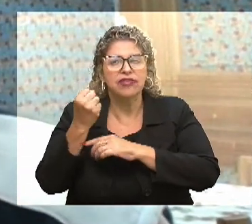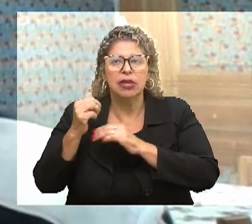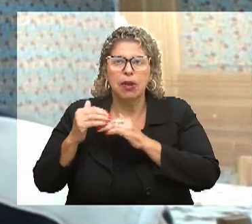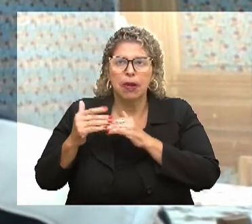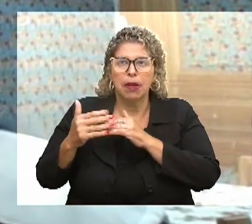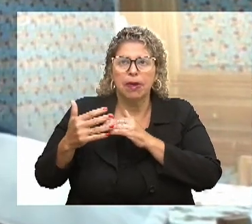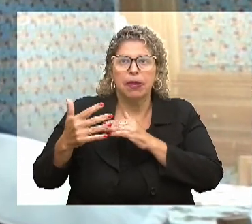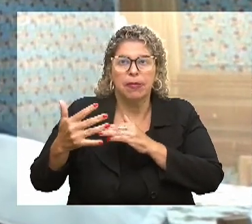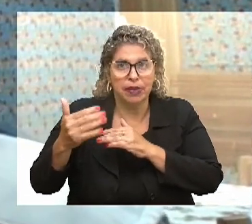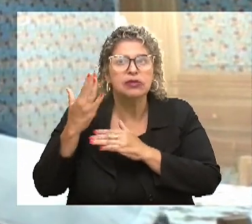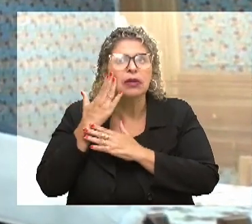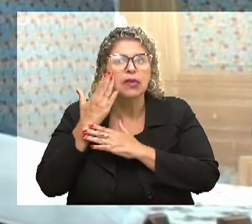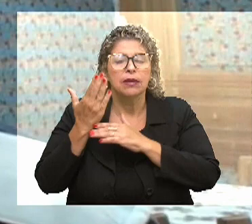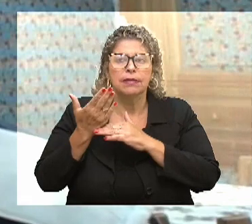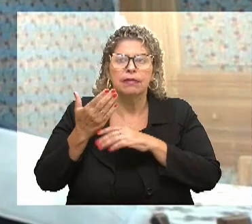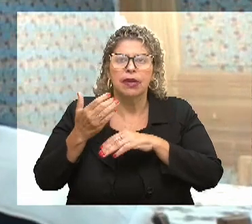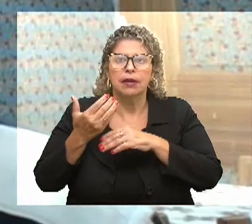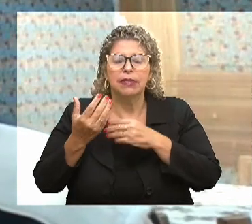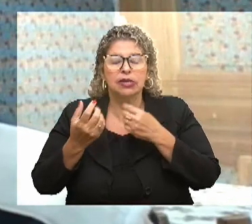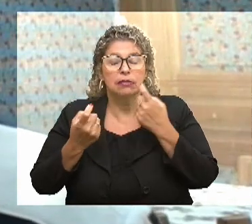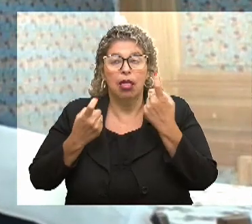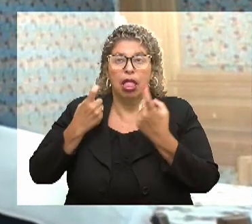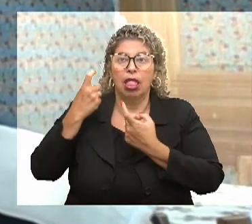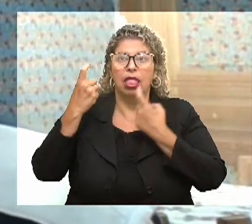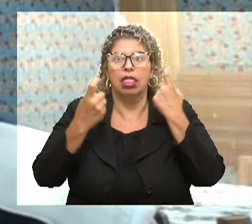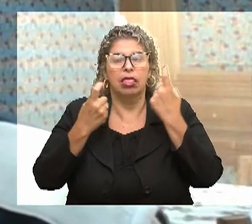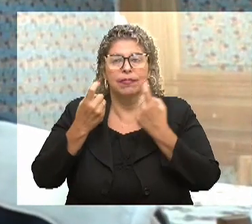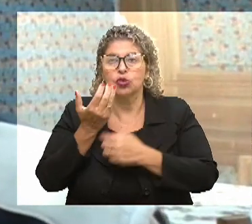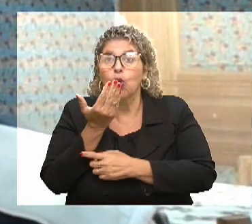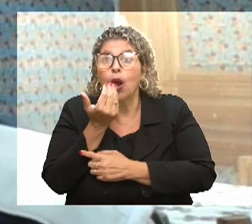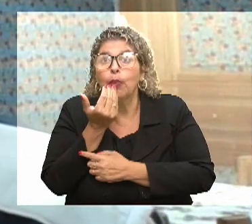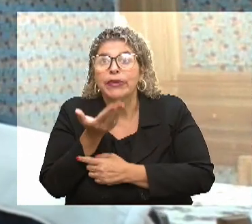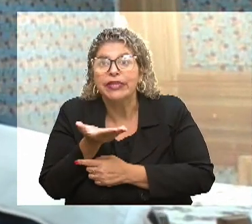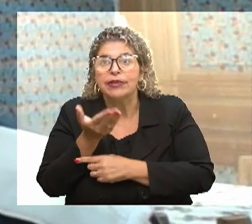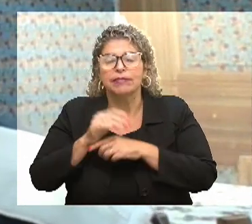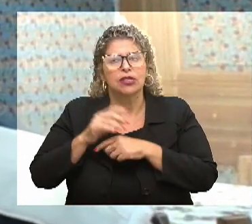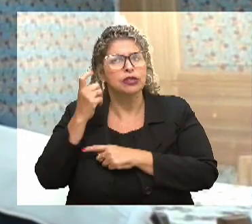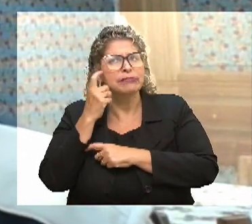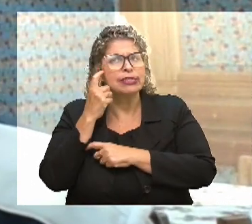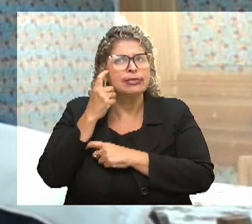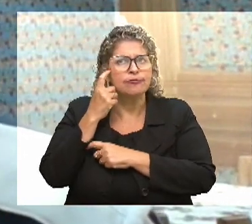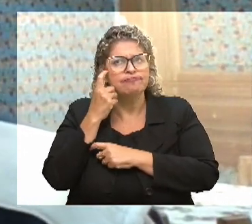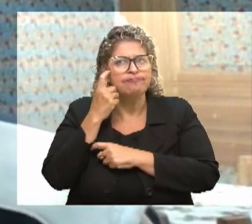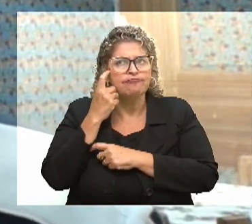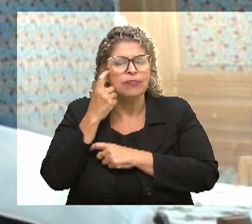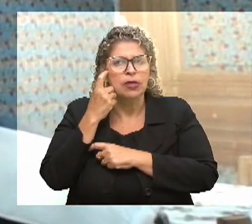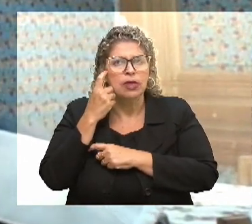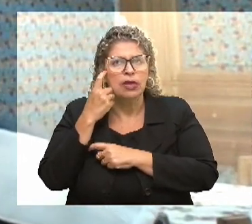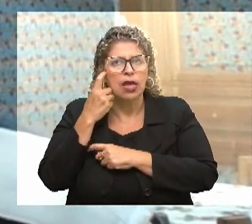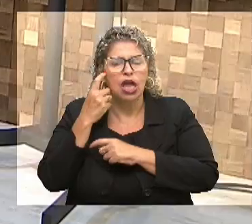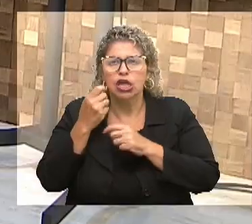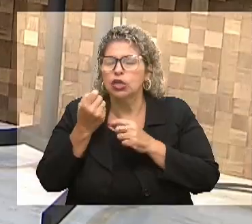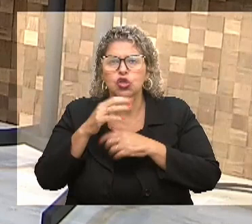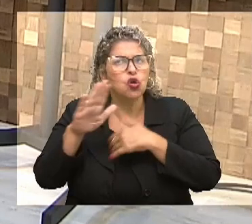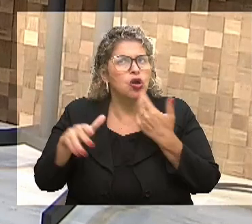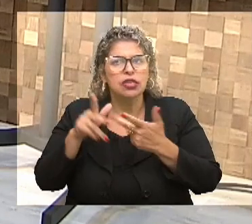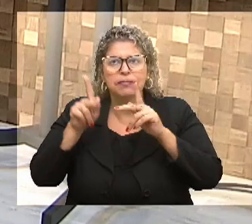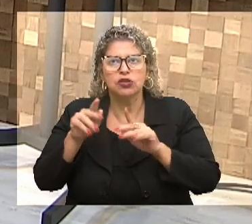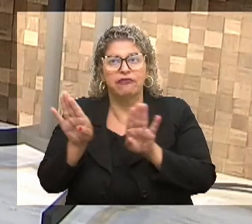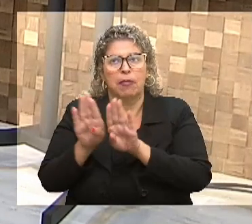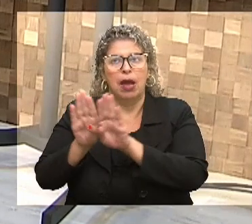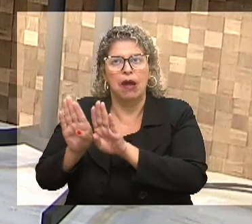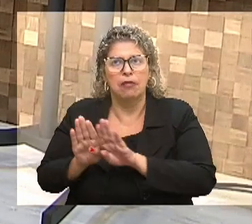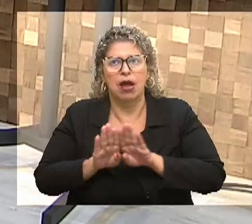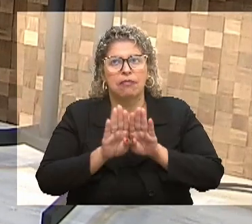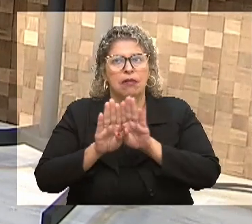depois, mas ao mesmo tempo a se preocupou muito com o alimento. Porque a gente pensou, todo mundo vai fechar, essas